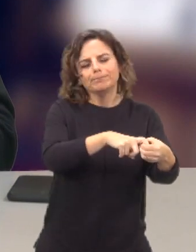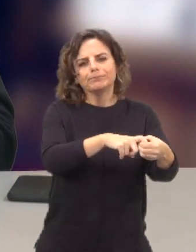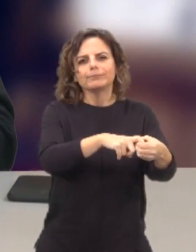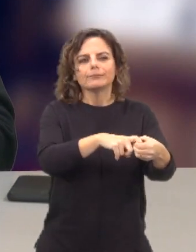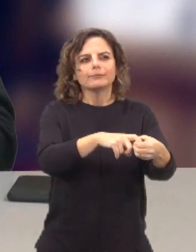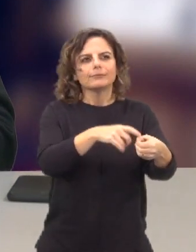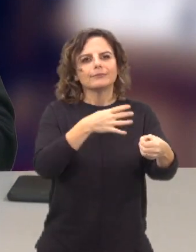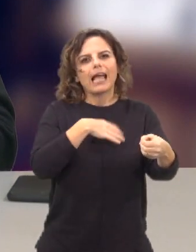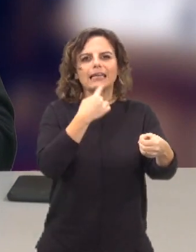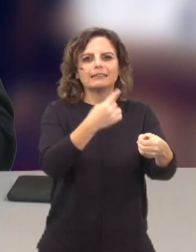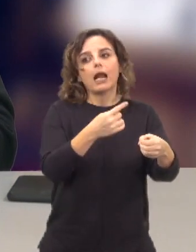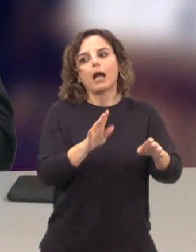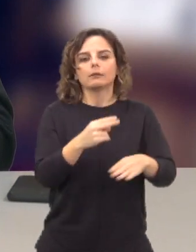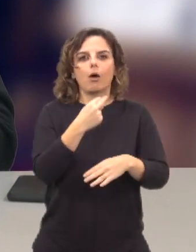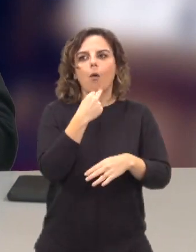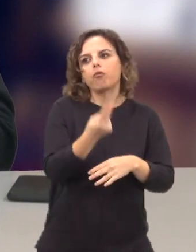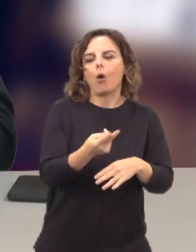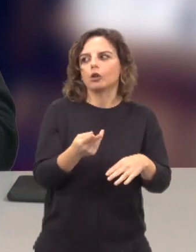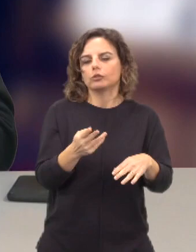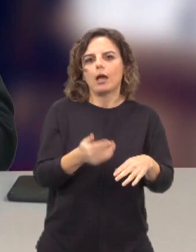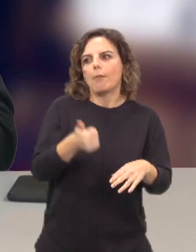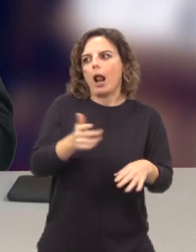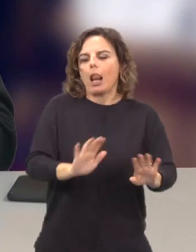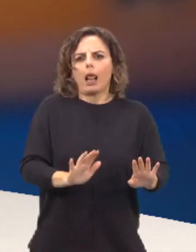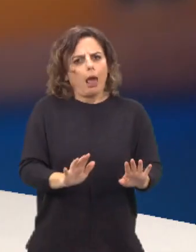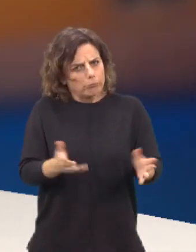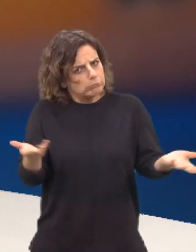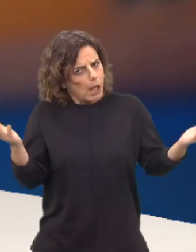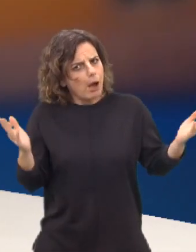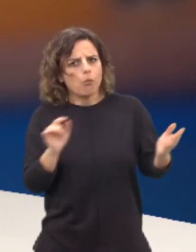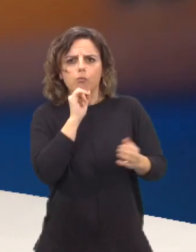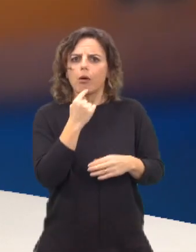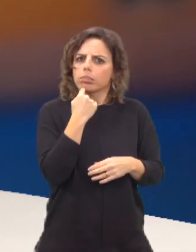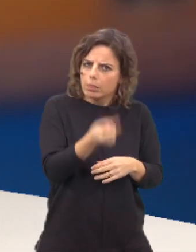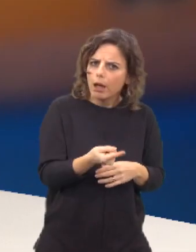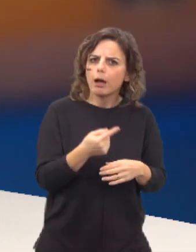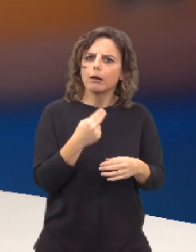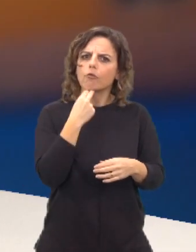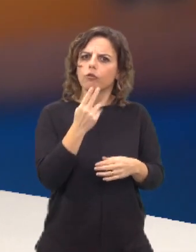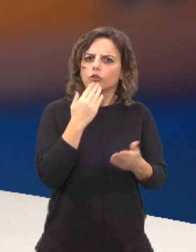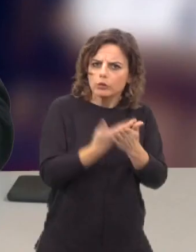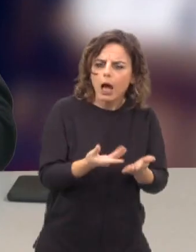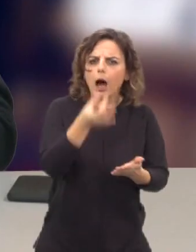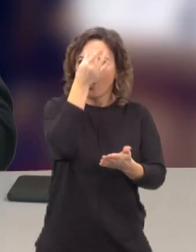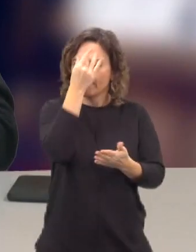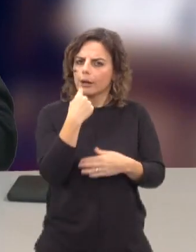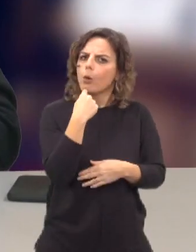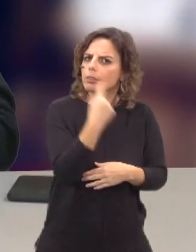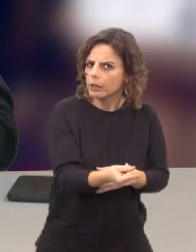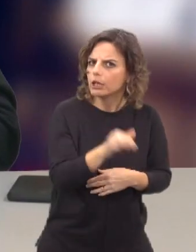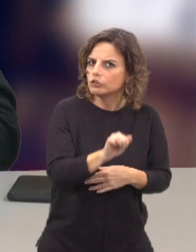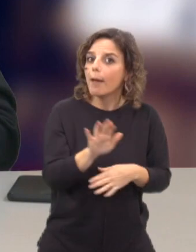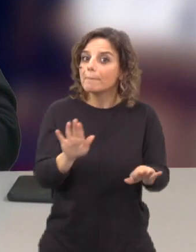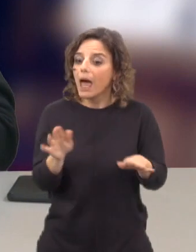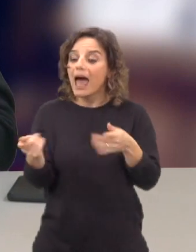algo impeditivo de poder ter voz na comunicação social. É impeditivo de dar a sua opinião. Mas, quando